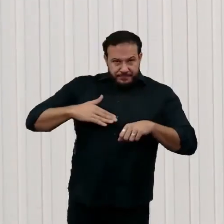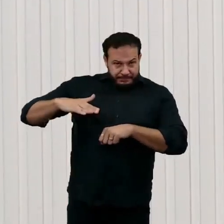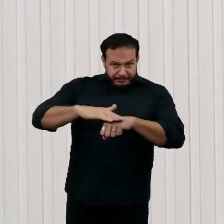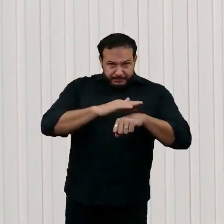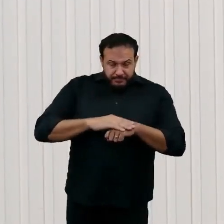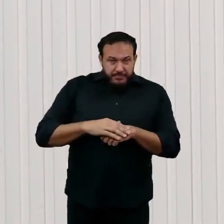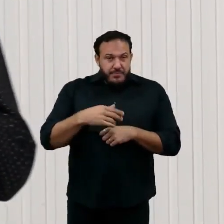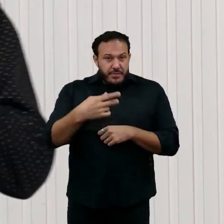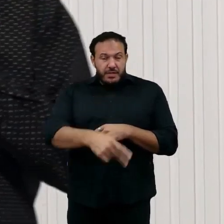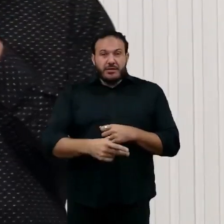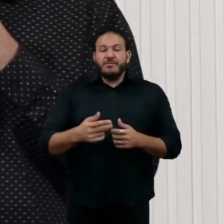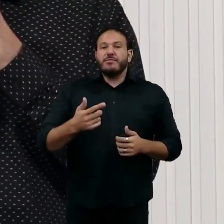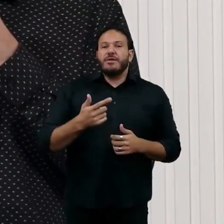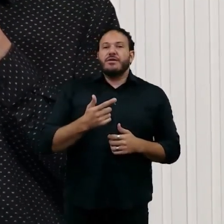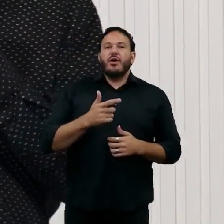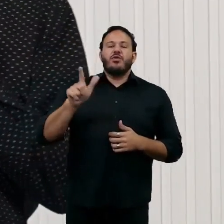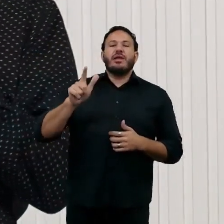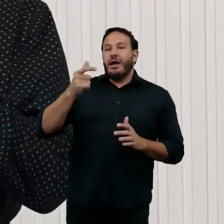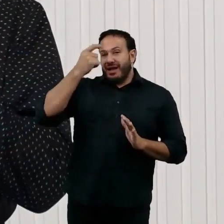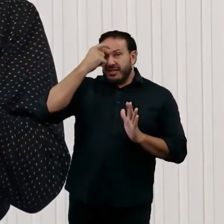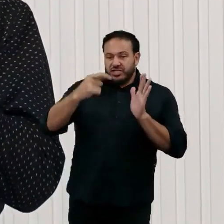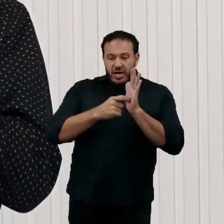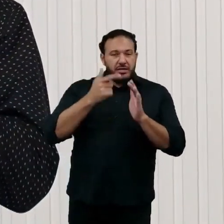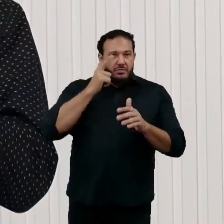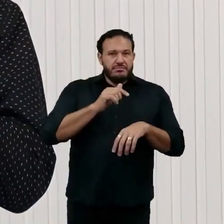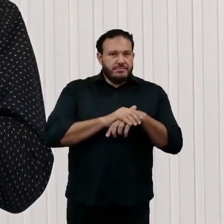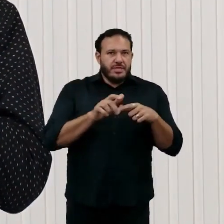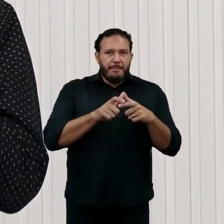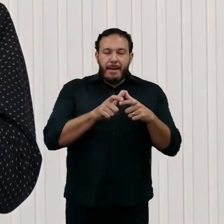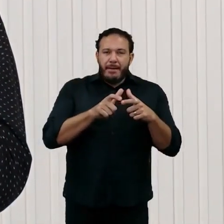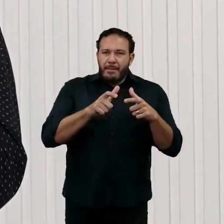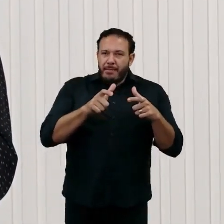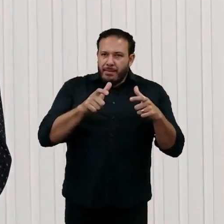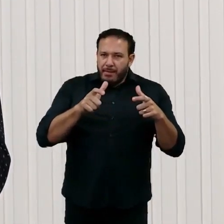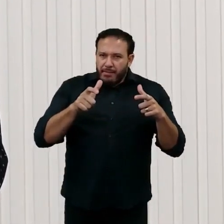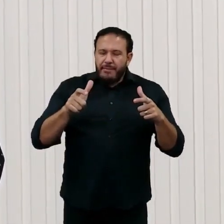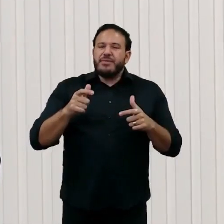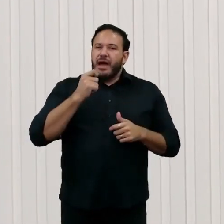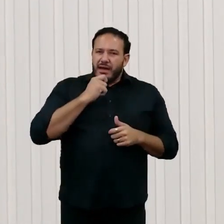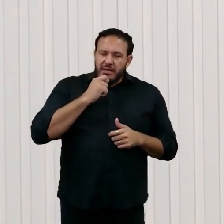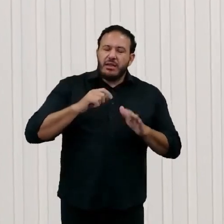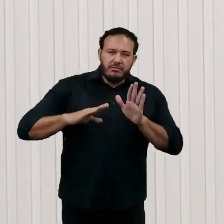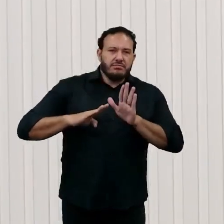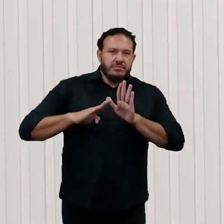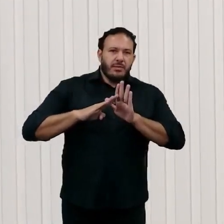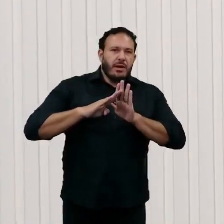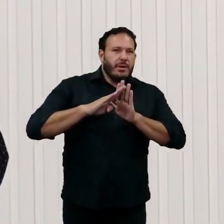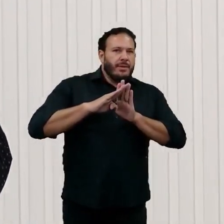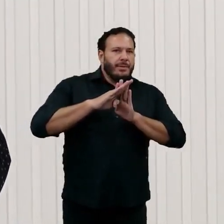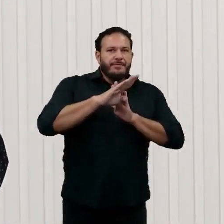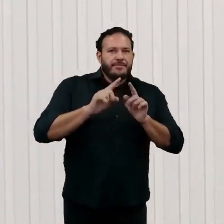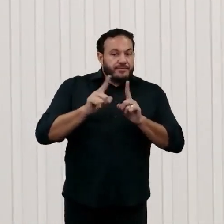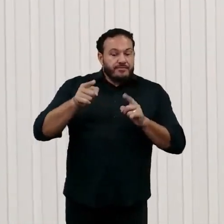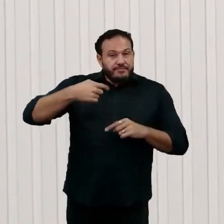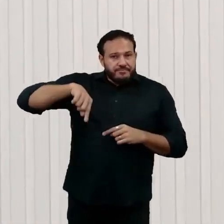quanto a inteligência aumentada geral está ainda na ascensão. E, sinceramente, para chegarmos onde